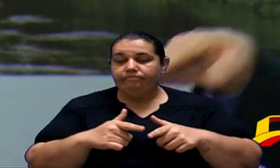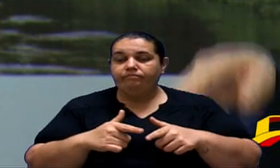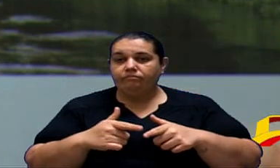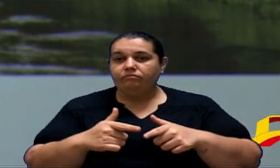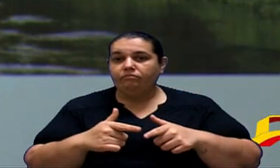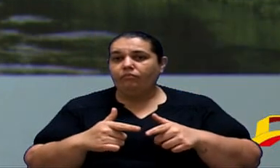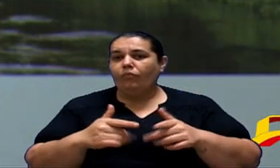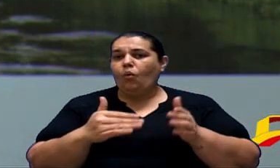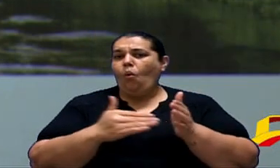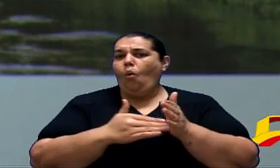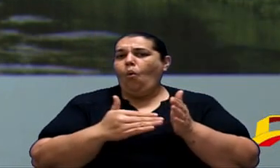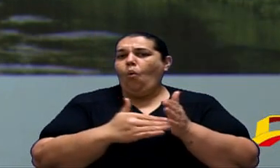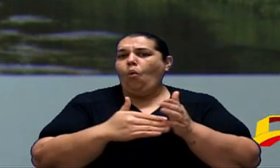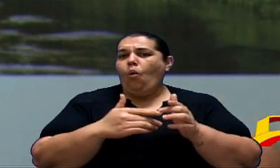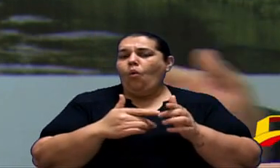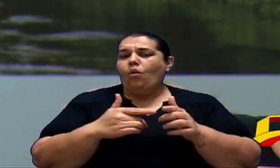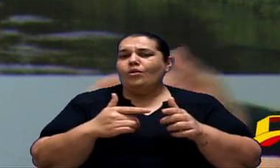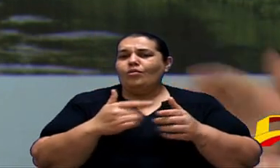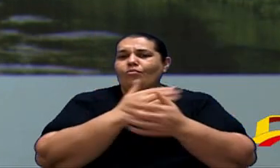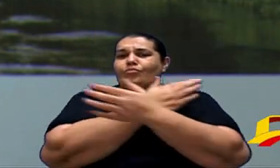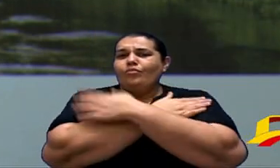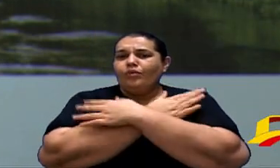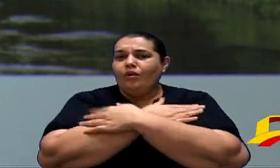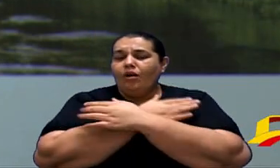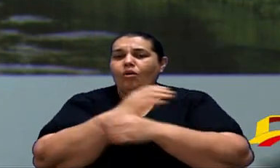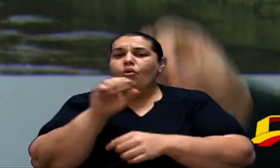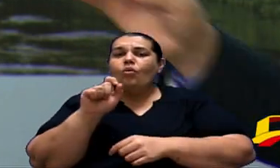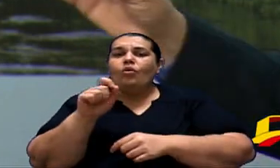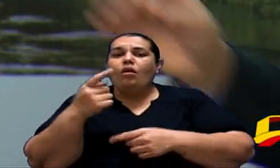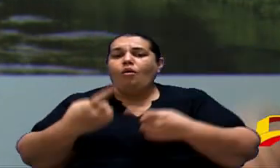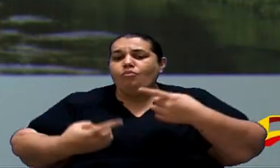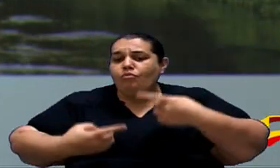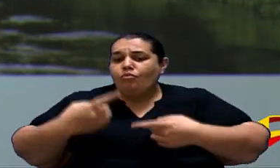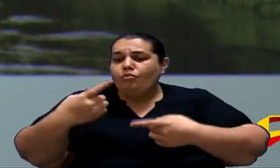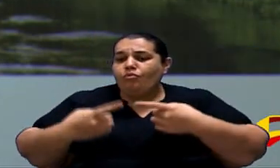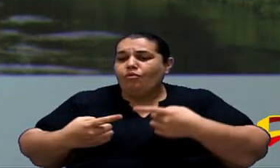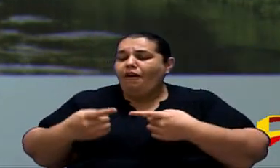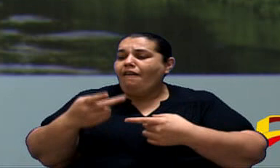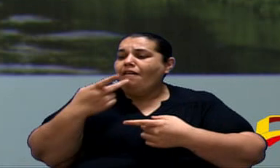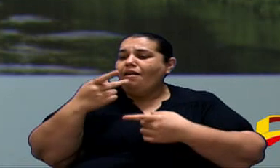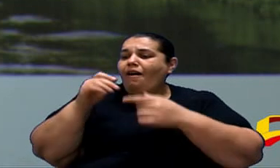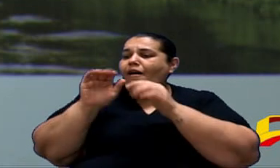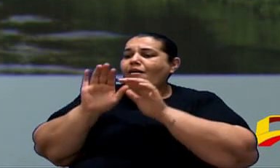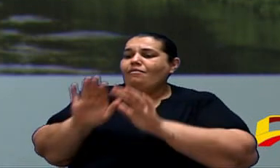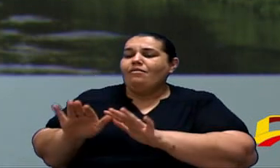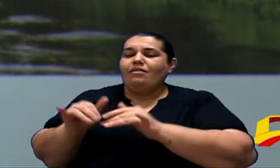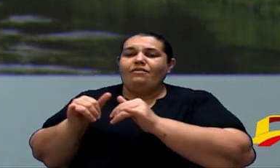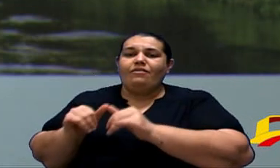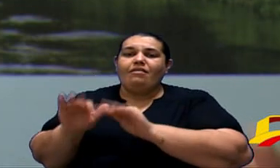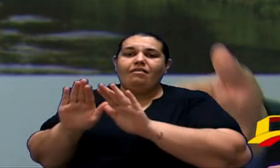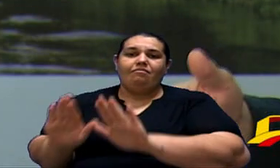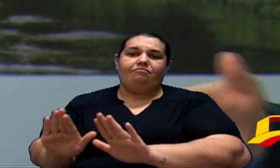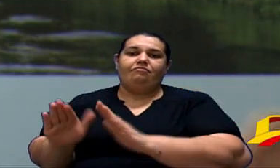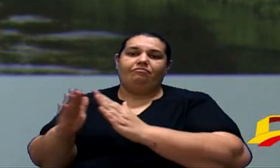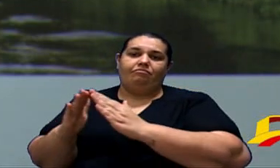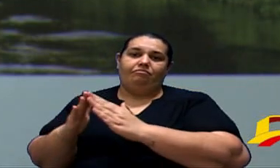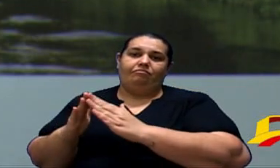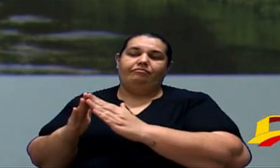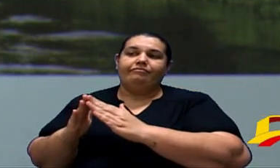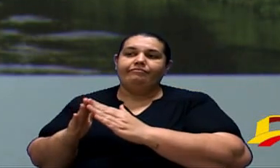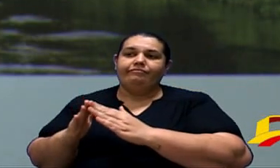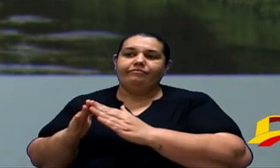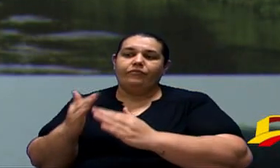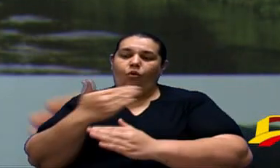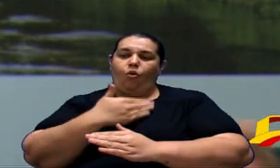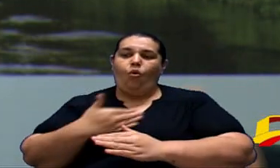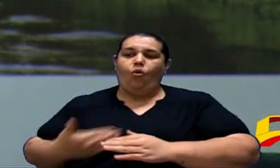últimos Desempregos Causado Com a Política Do Fique Em Casa Inclusive Governador Atual De São